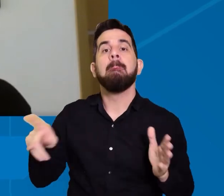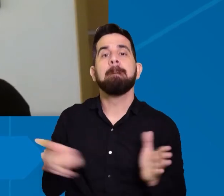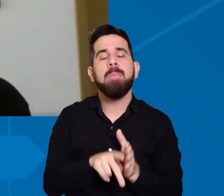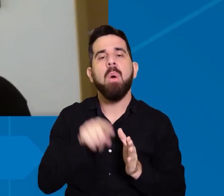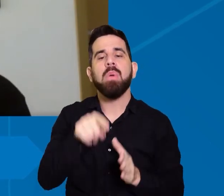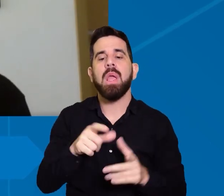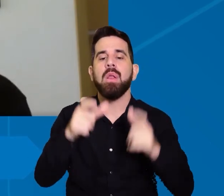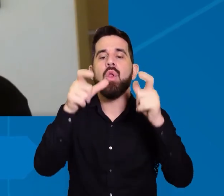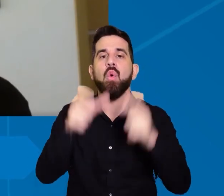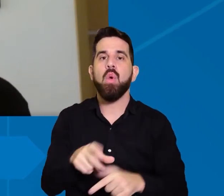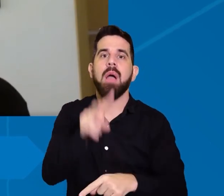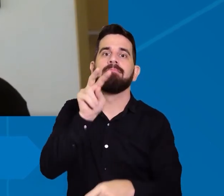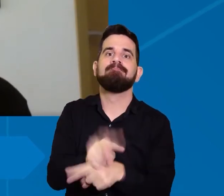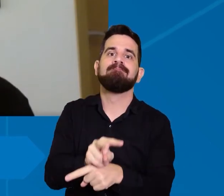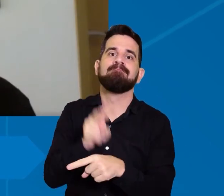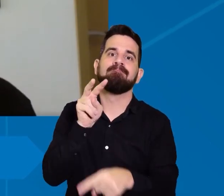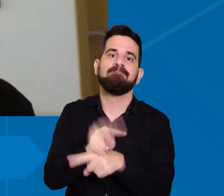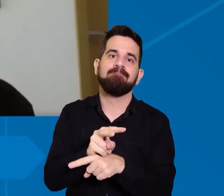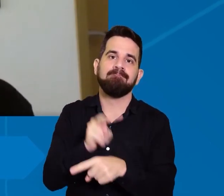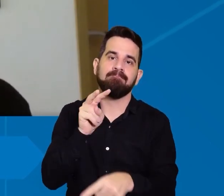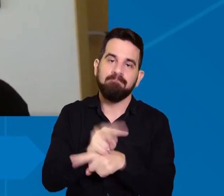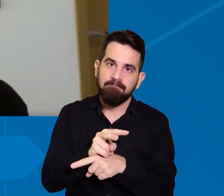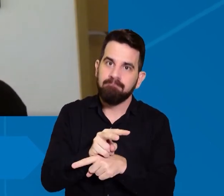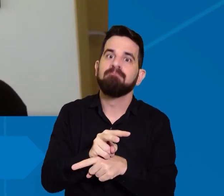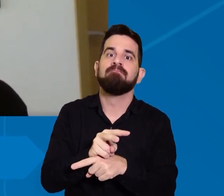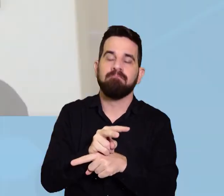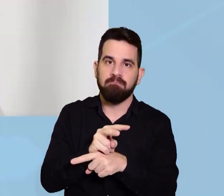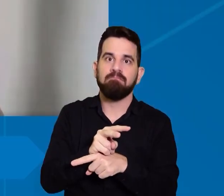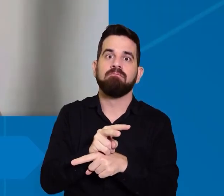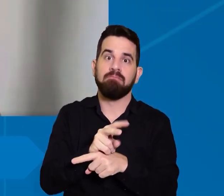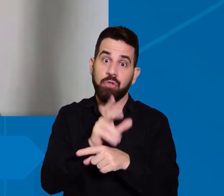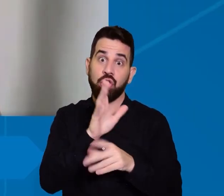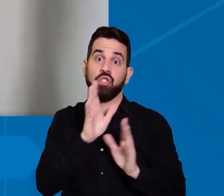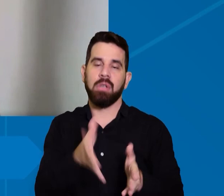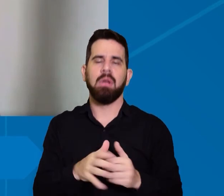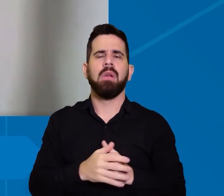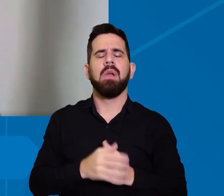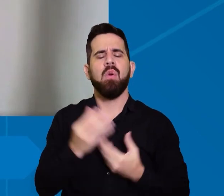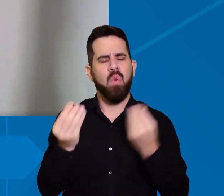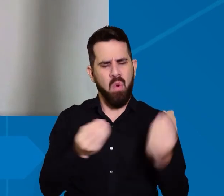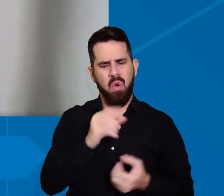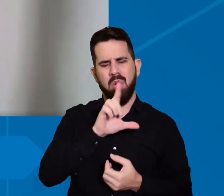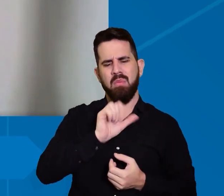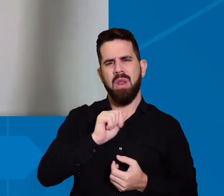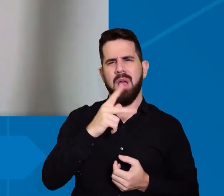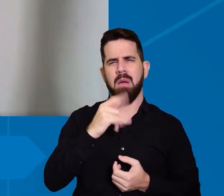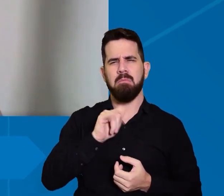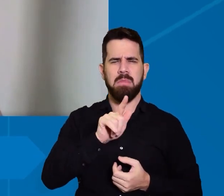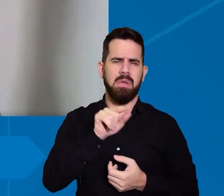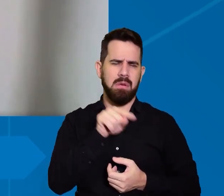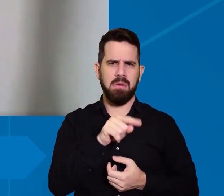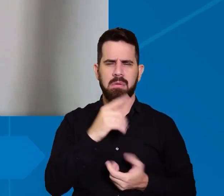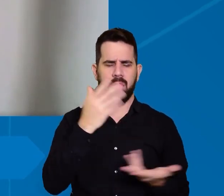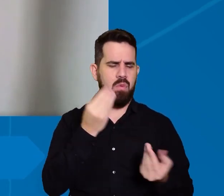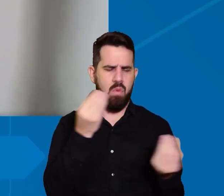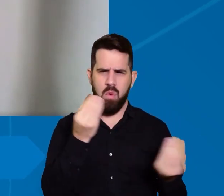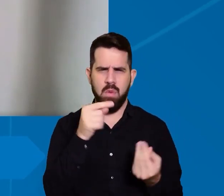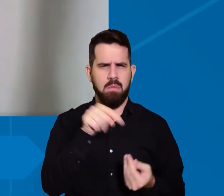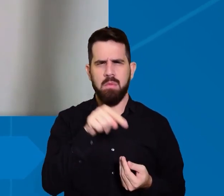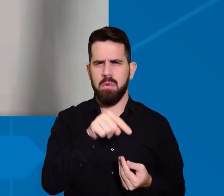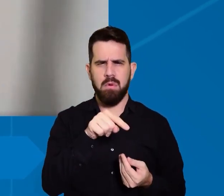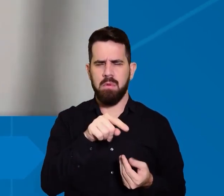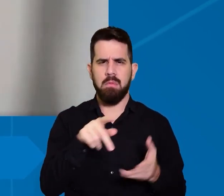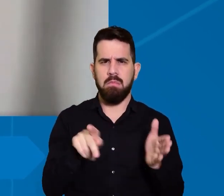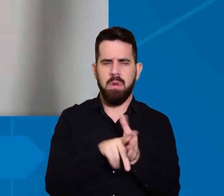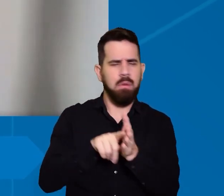uma área muito importante para a conservação de áreas naturais como é que o LAPIG faz isso? como é que ele faz essa verificação?